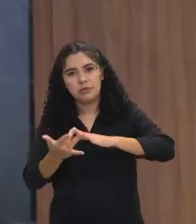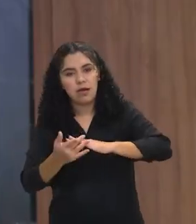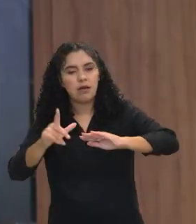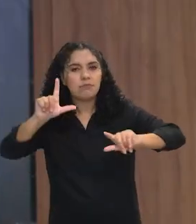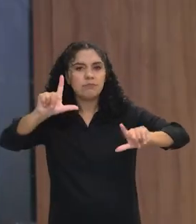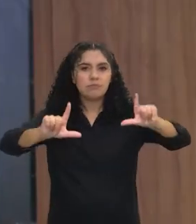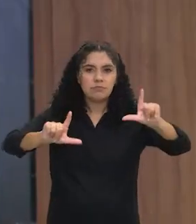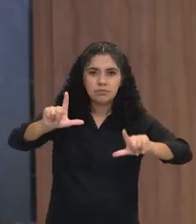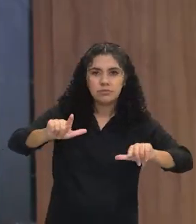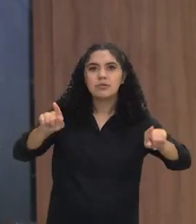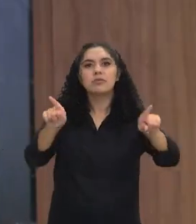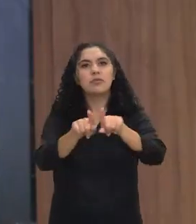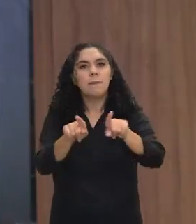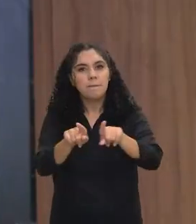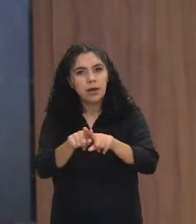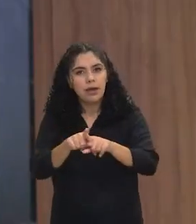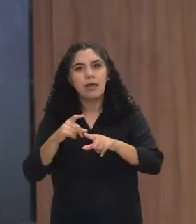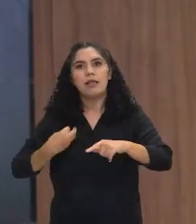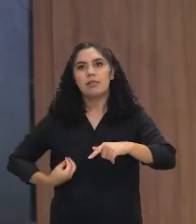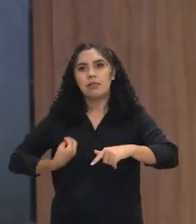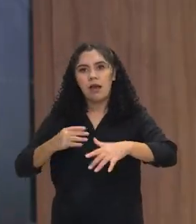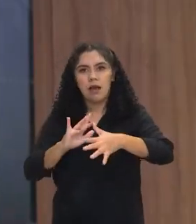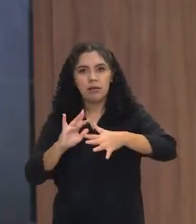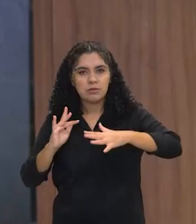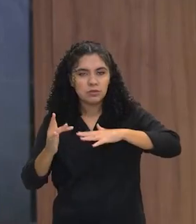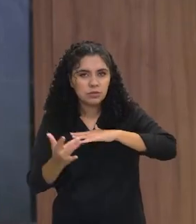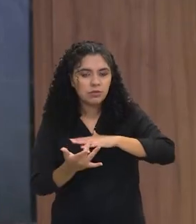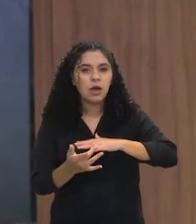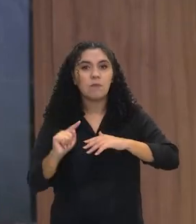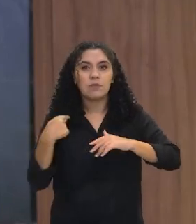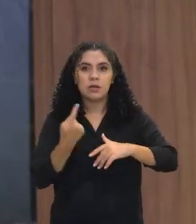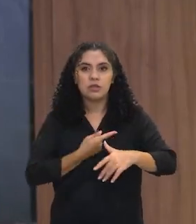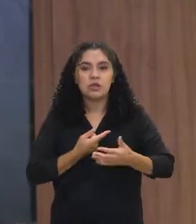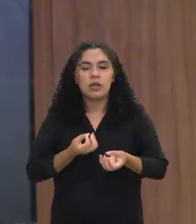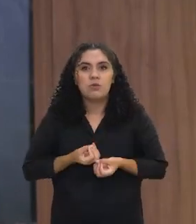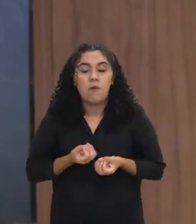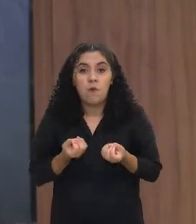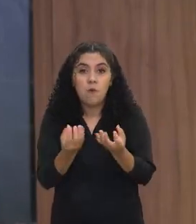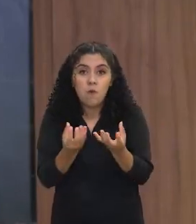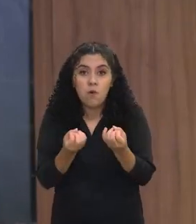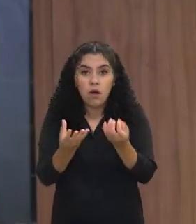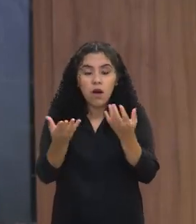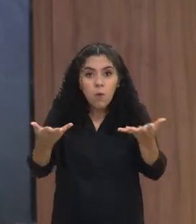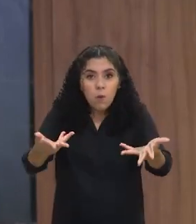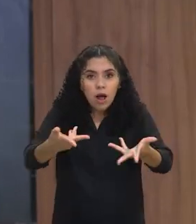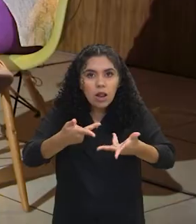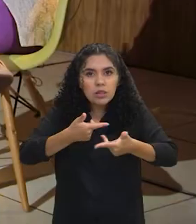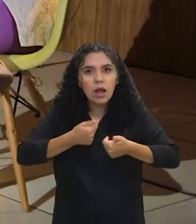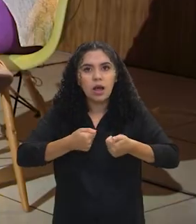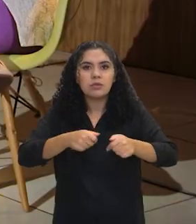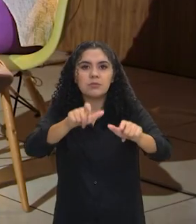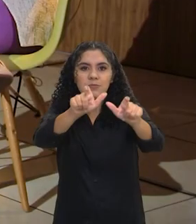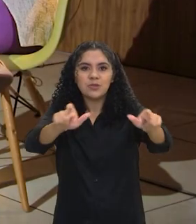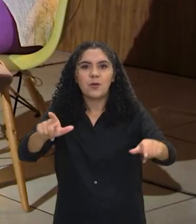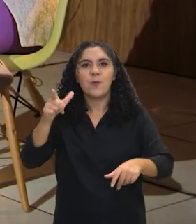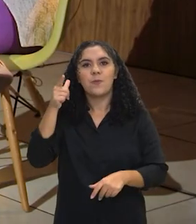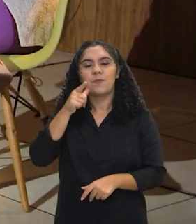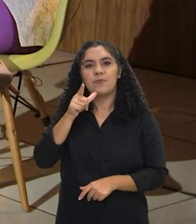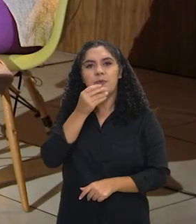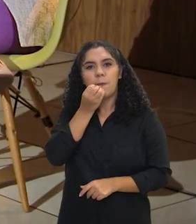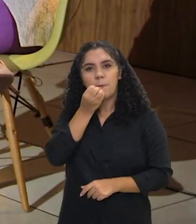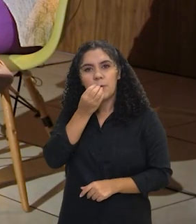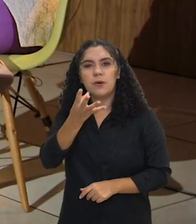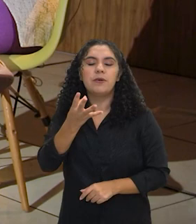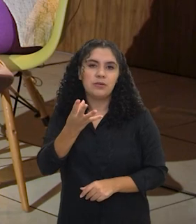televisão também está nas redes sociais, e quando a gente consegue pulverizar a informação de qualidade, o cidadão é quem está